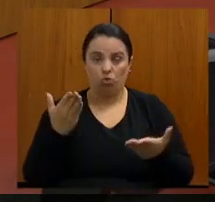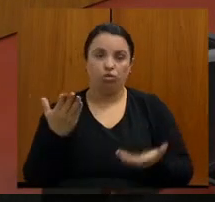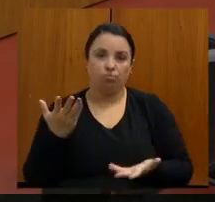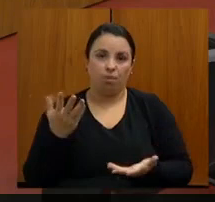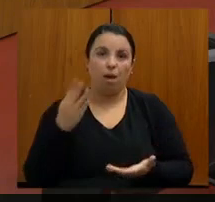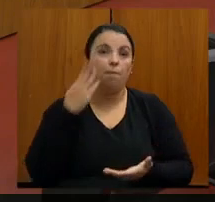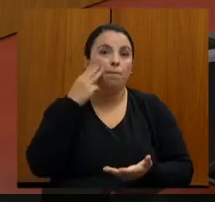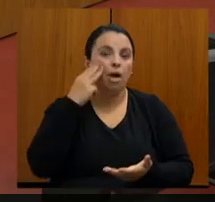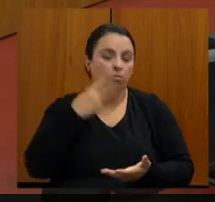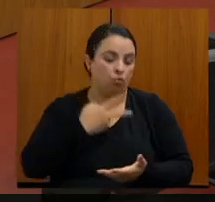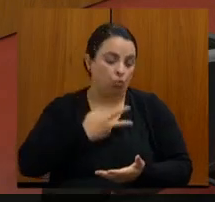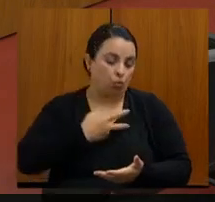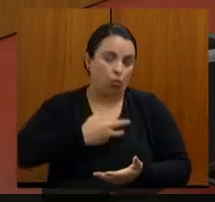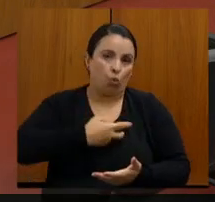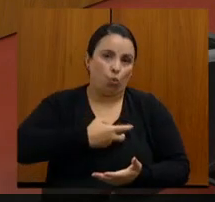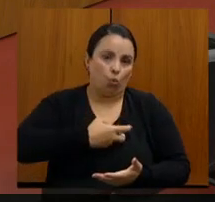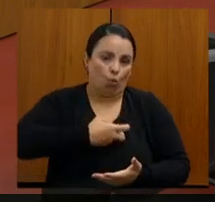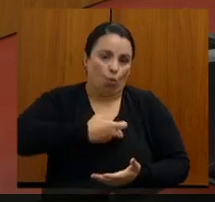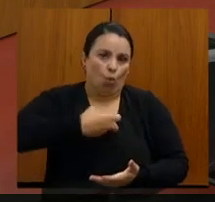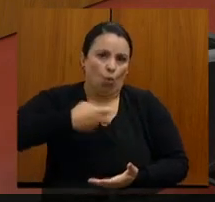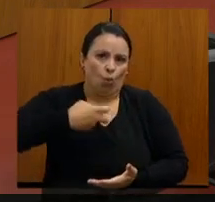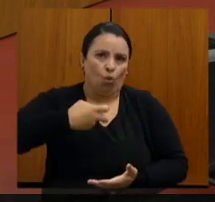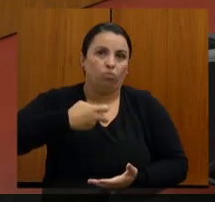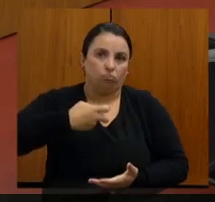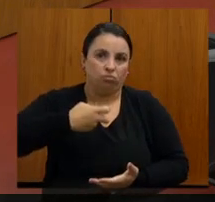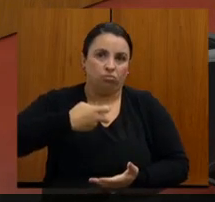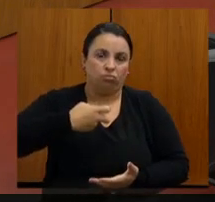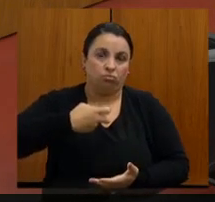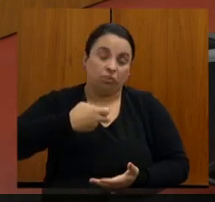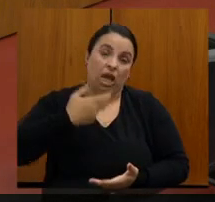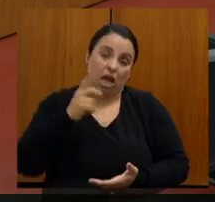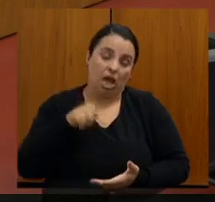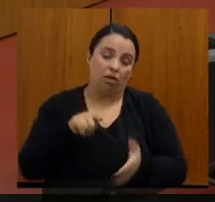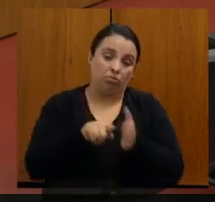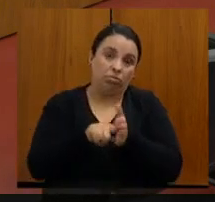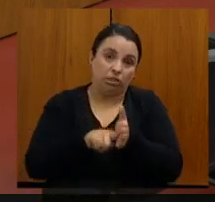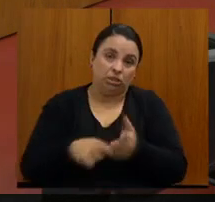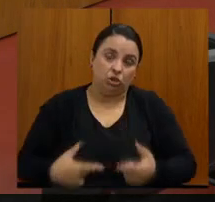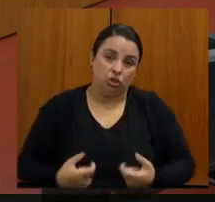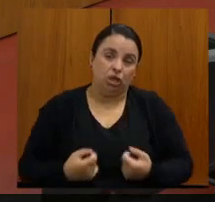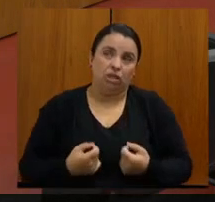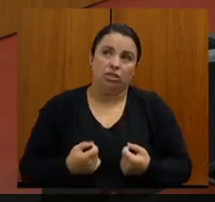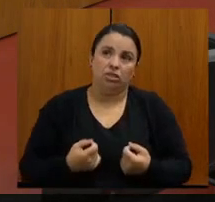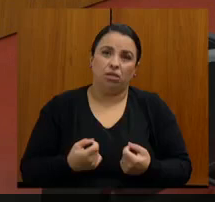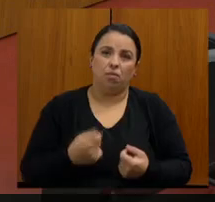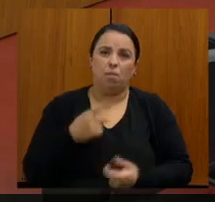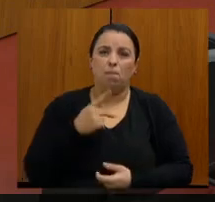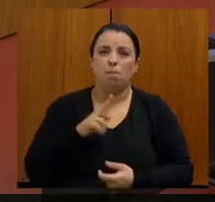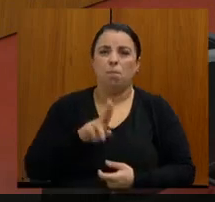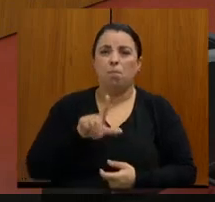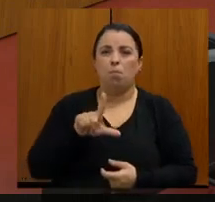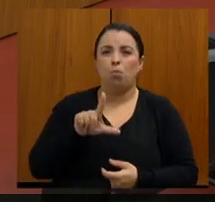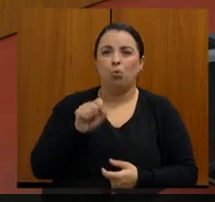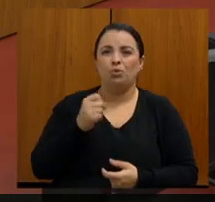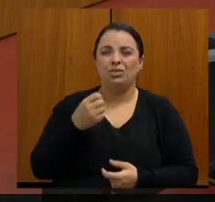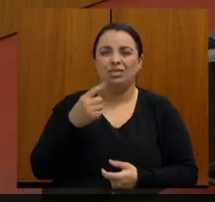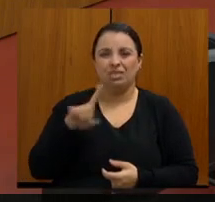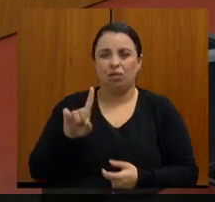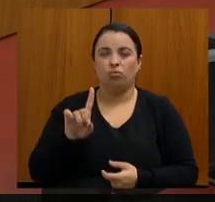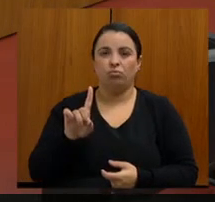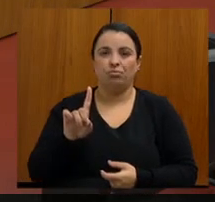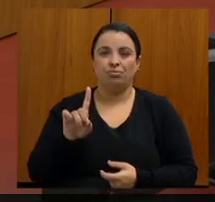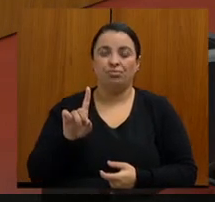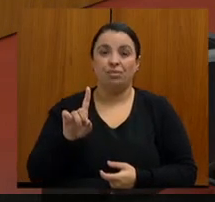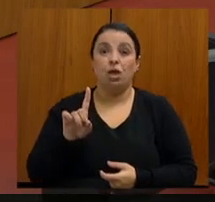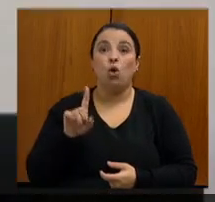uma pulsão, uma corbiópsia, uma pulsão, que é a biópsia mais indicada hoje, pulsão de mama por agulha gorsa, o SUS